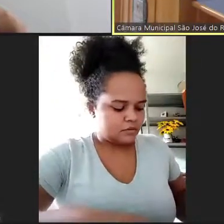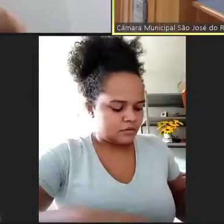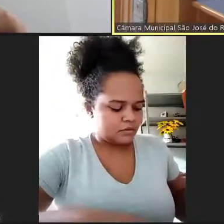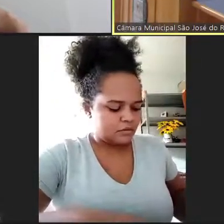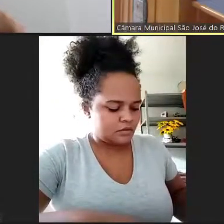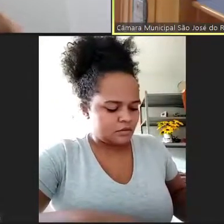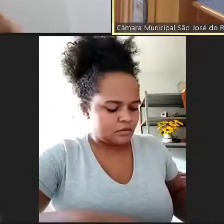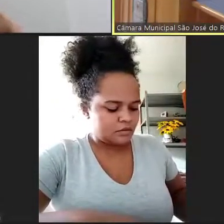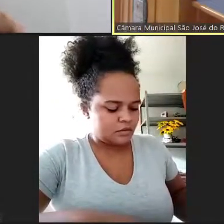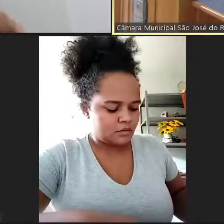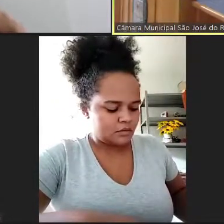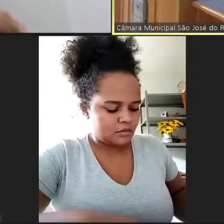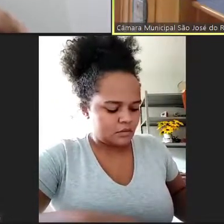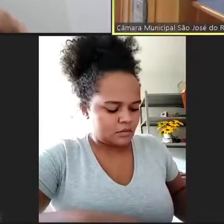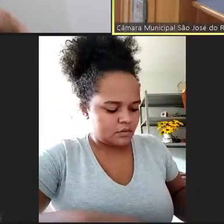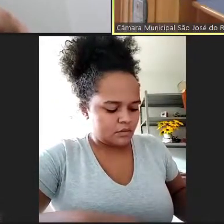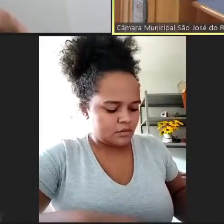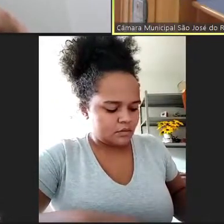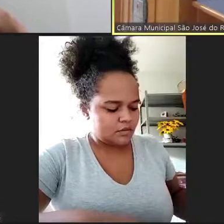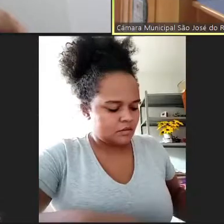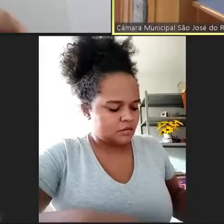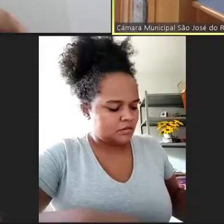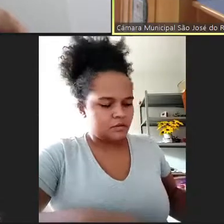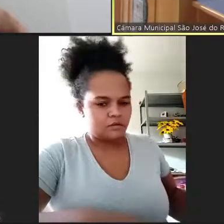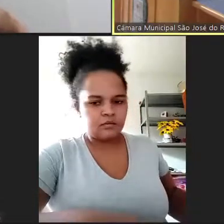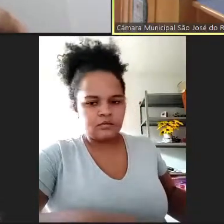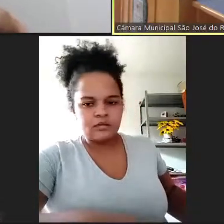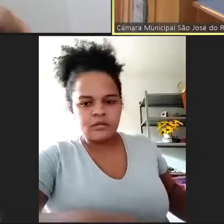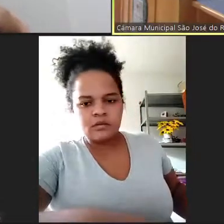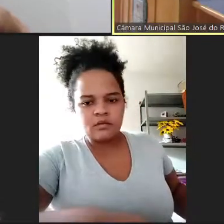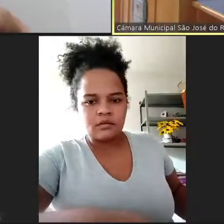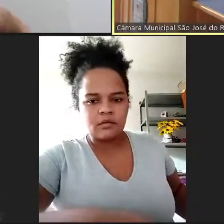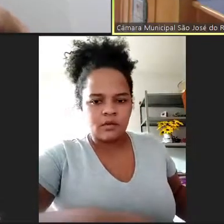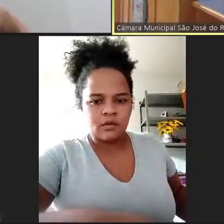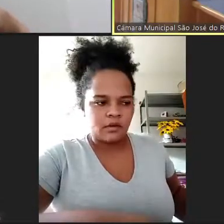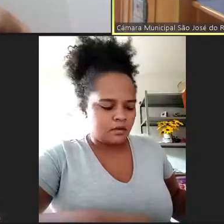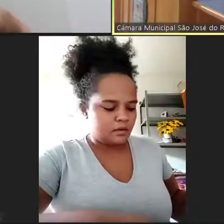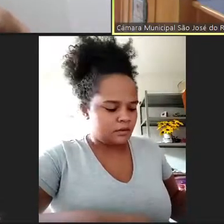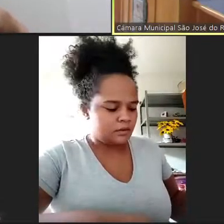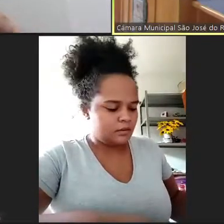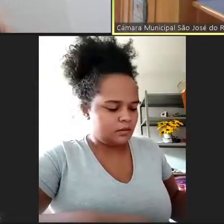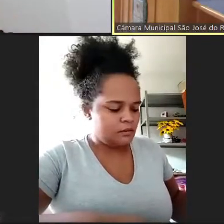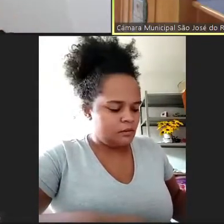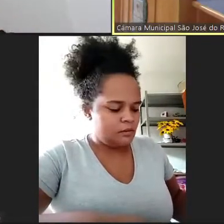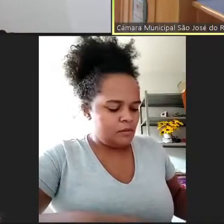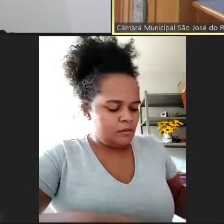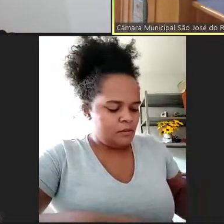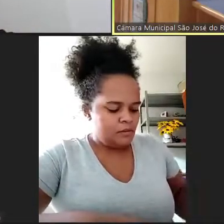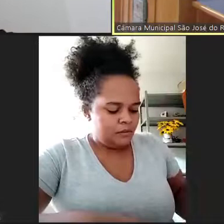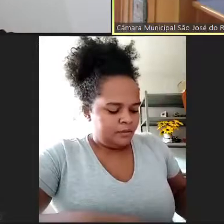resumo da correspondência recebida por essa casa. Resposta do Executivo Municipal aos seguintes requerimentos, número 180,